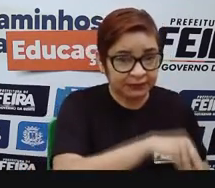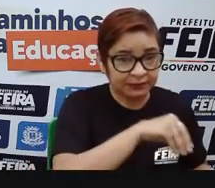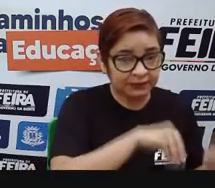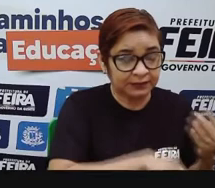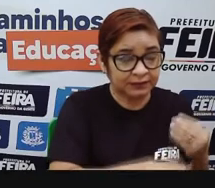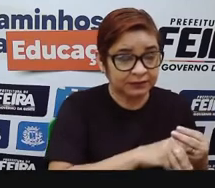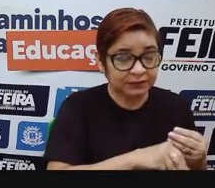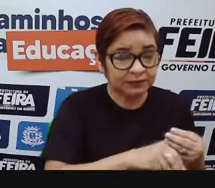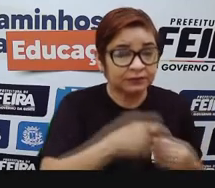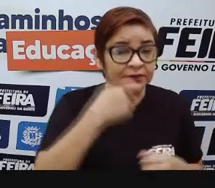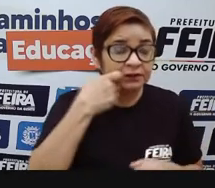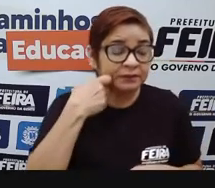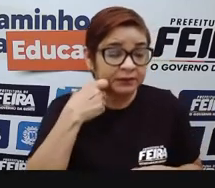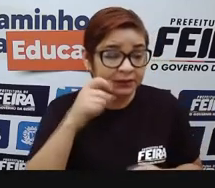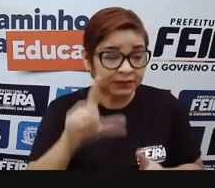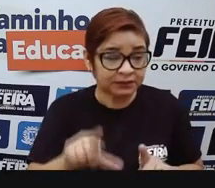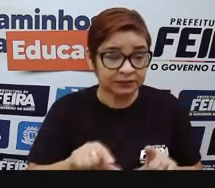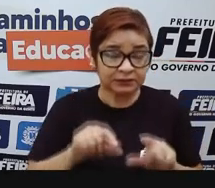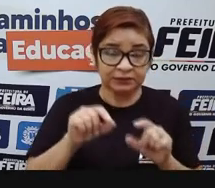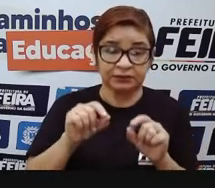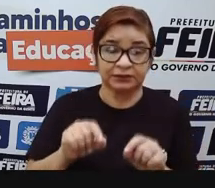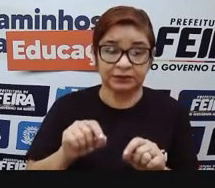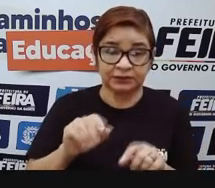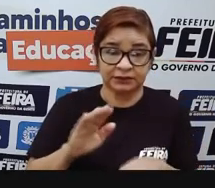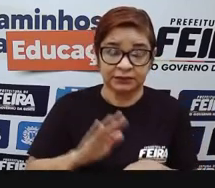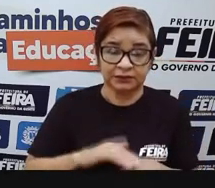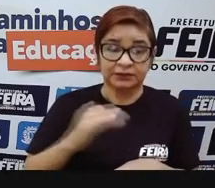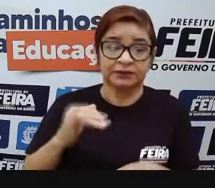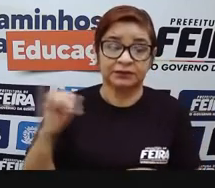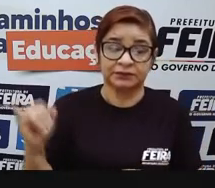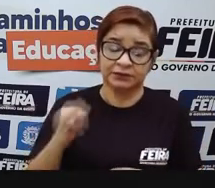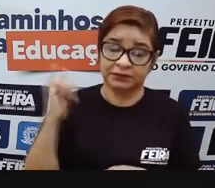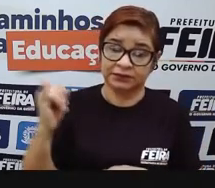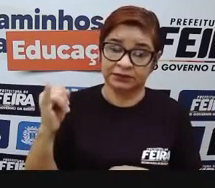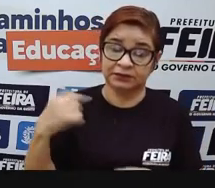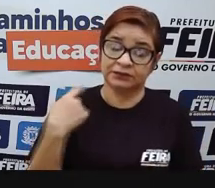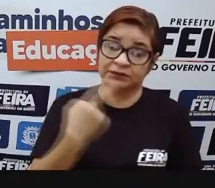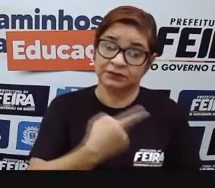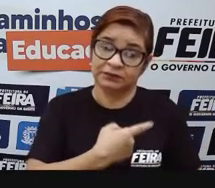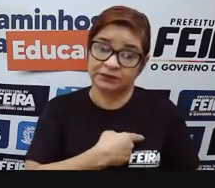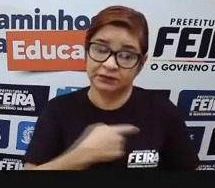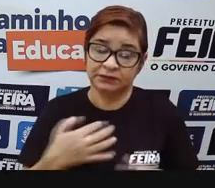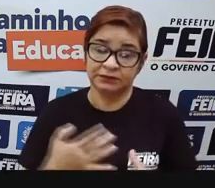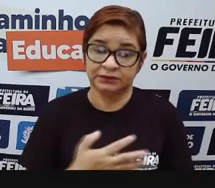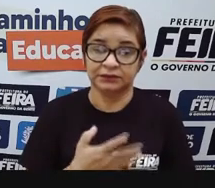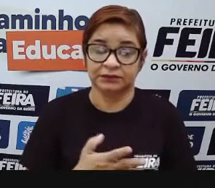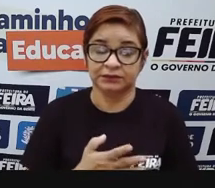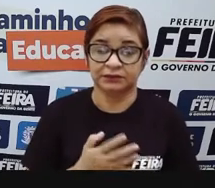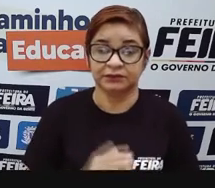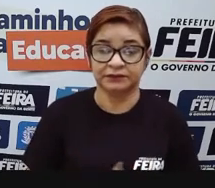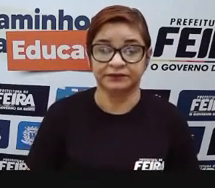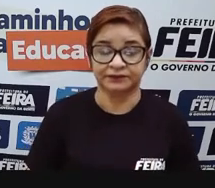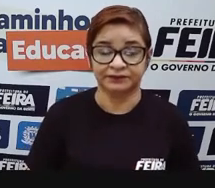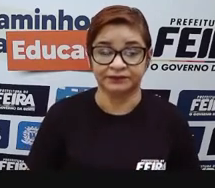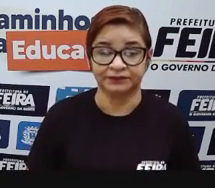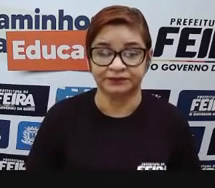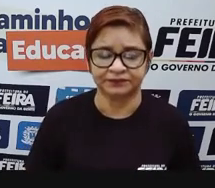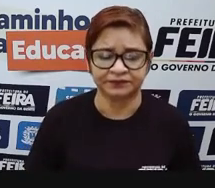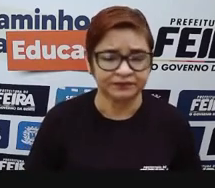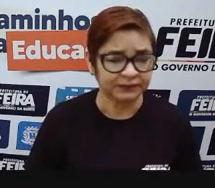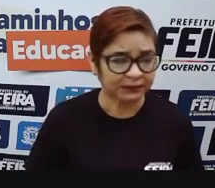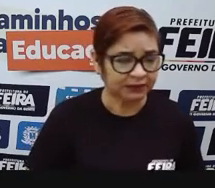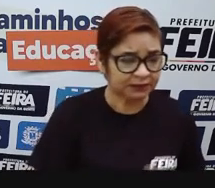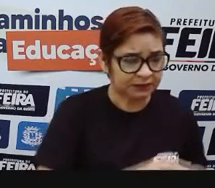pesca, o é que vocês acham que mais movimentam a nossa cidade? Falando em extrativismo,